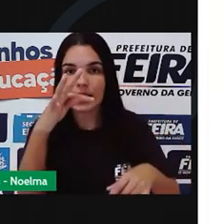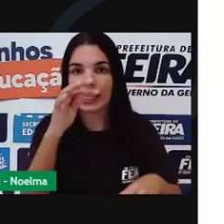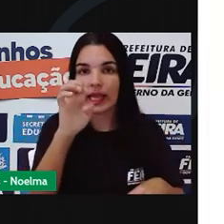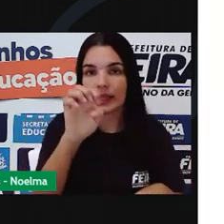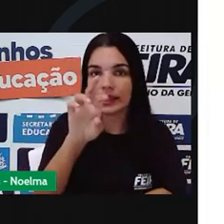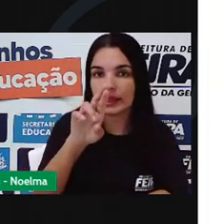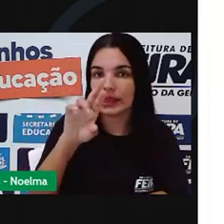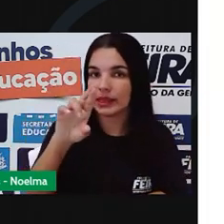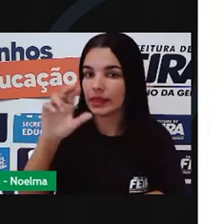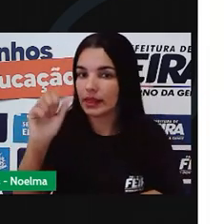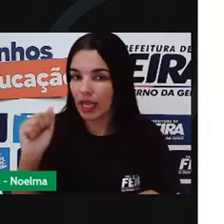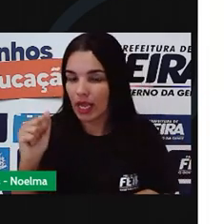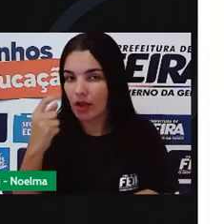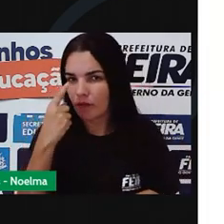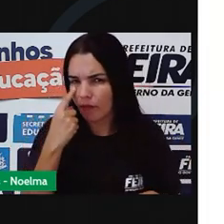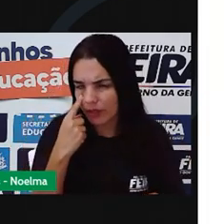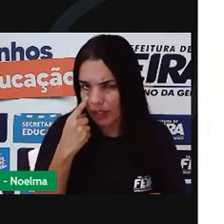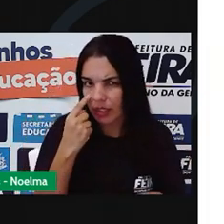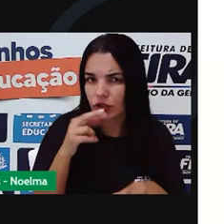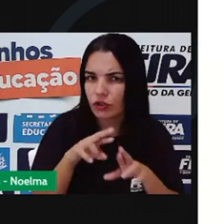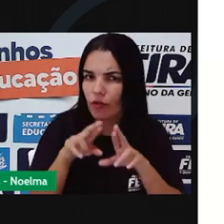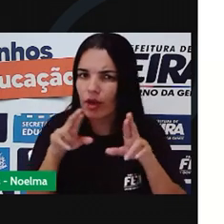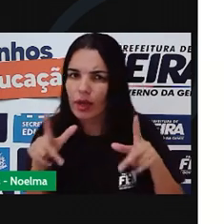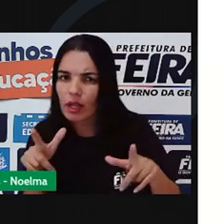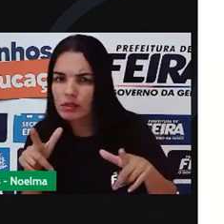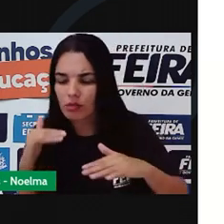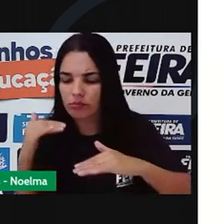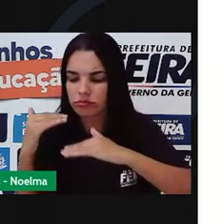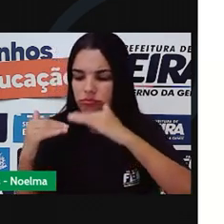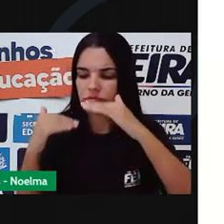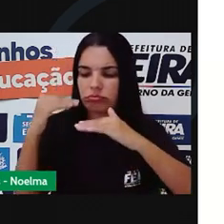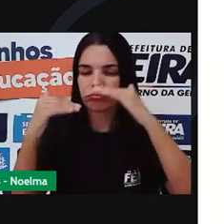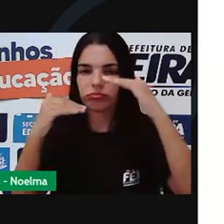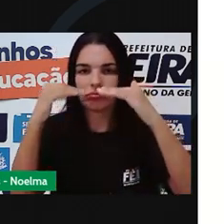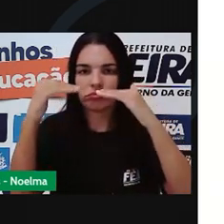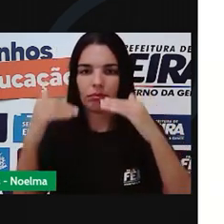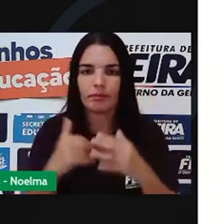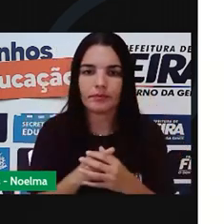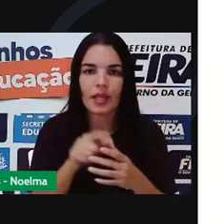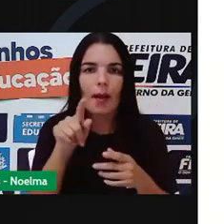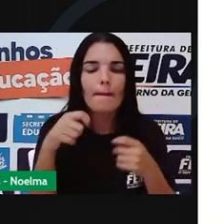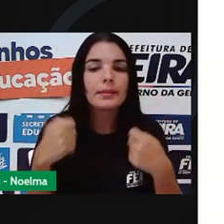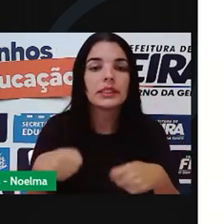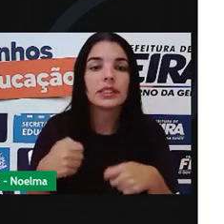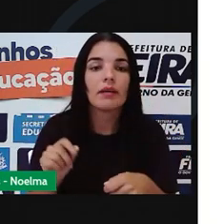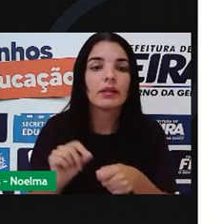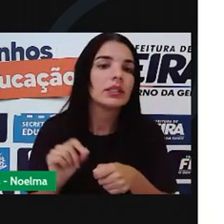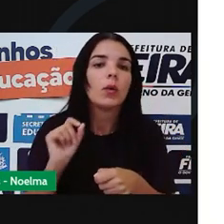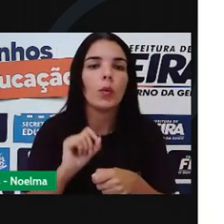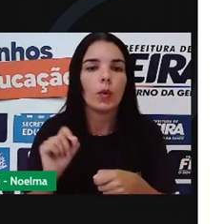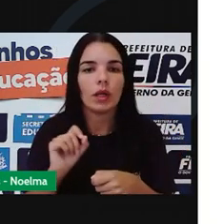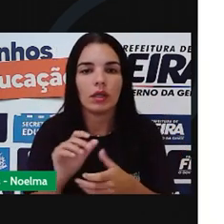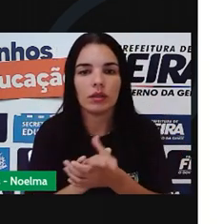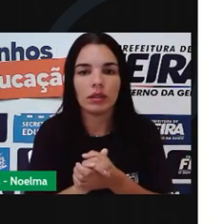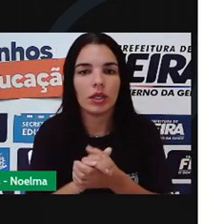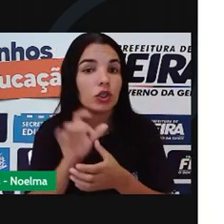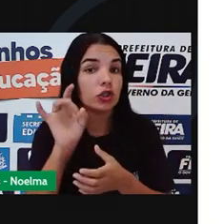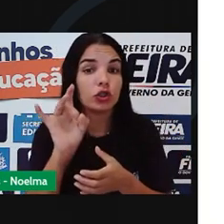de desenvolvimento entre os dois sistemas. O que você vai precisar fazer? Vou apenas